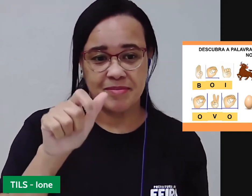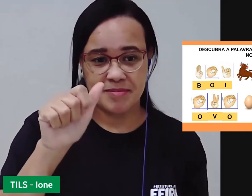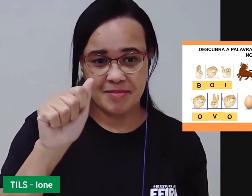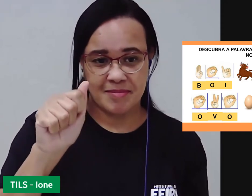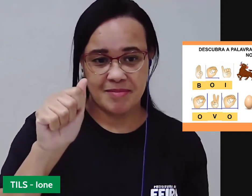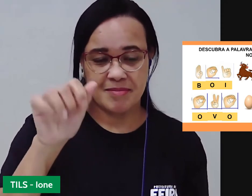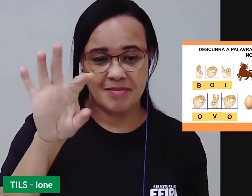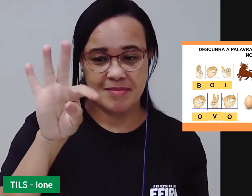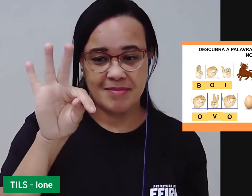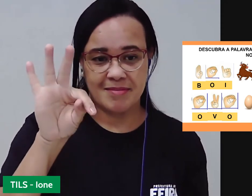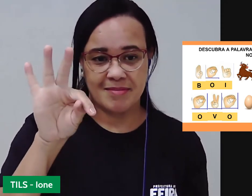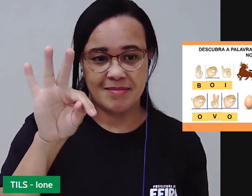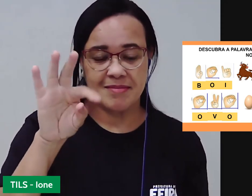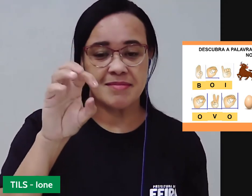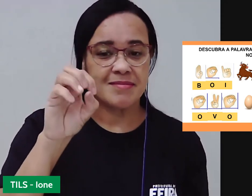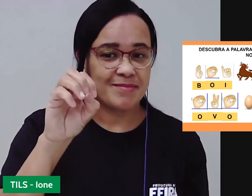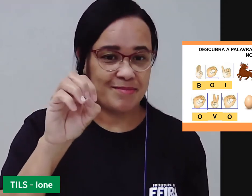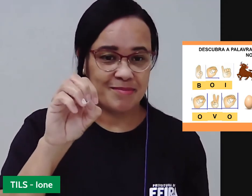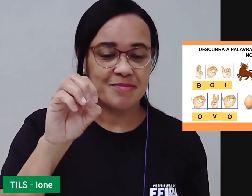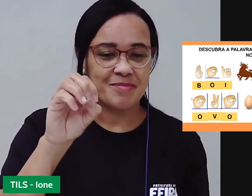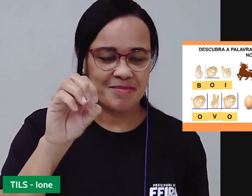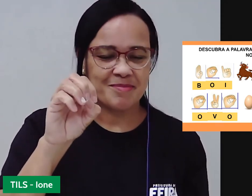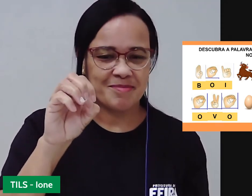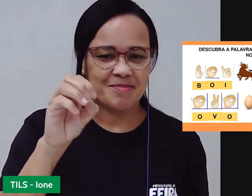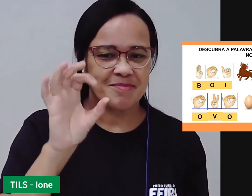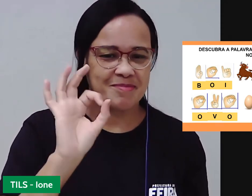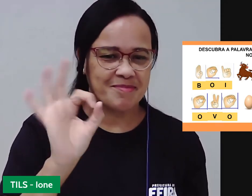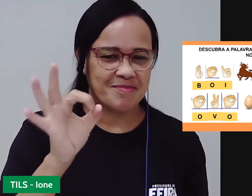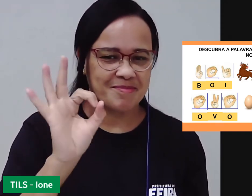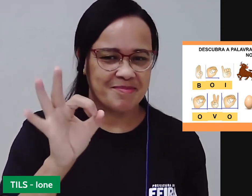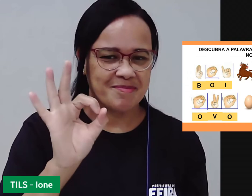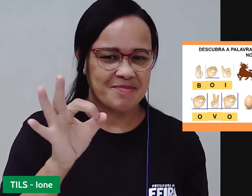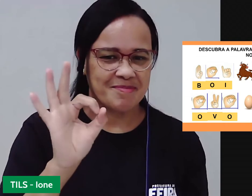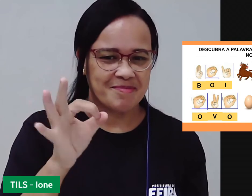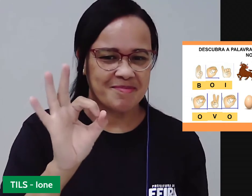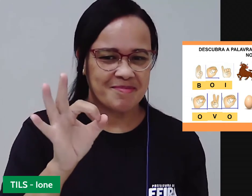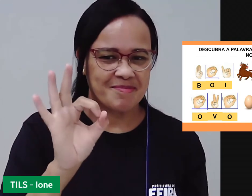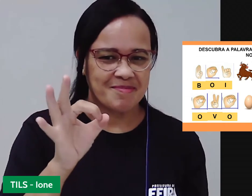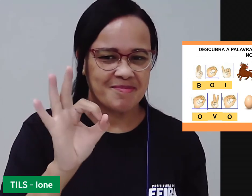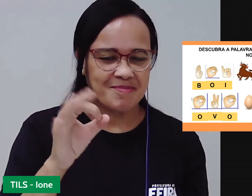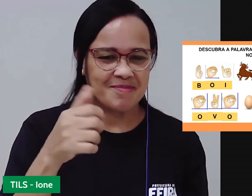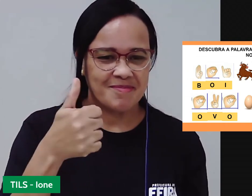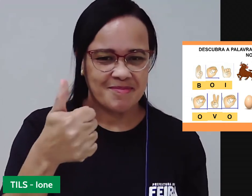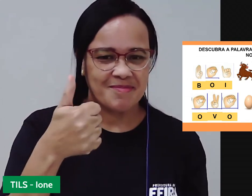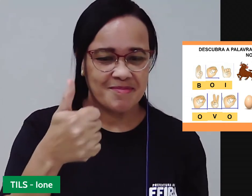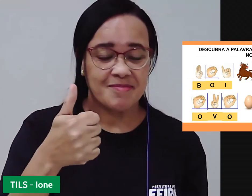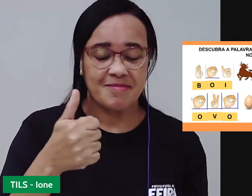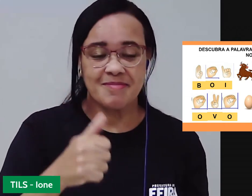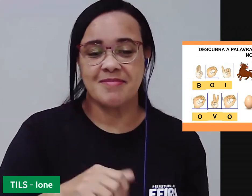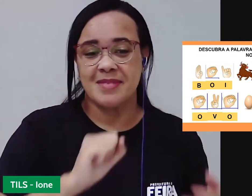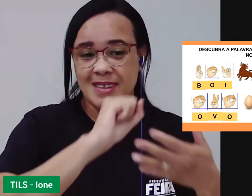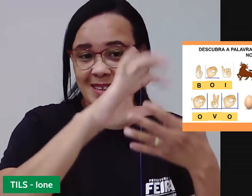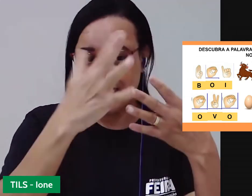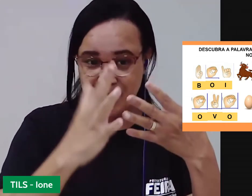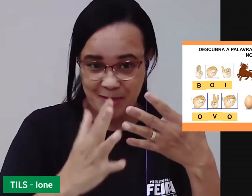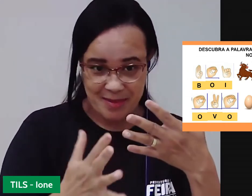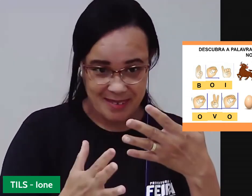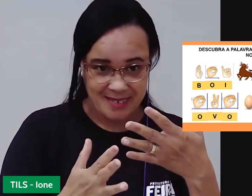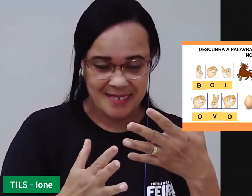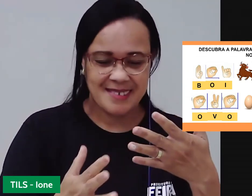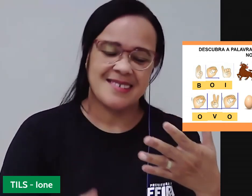GATO. GATO. Utilizando aí o alfabeto em libras.